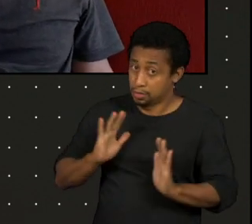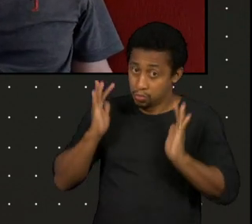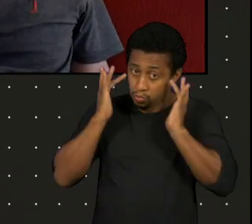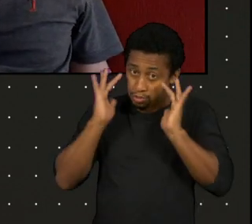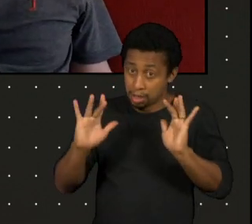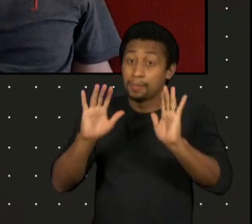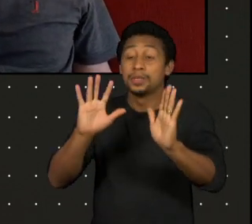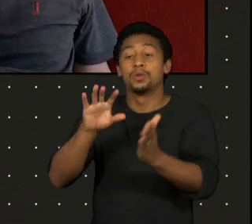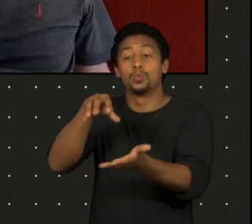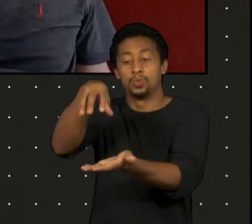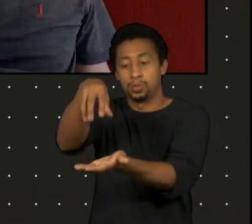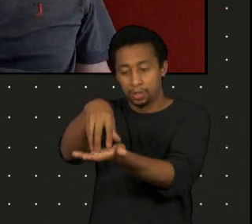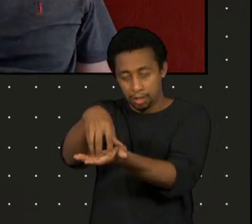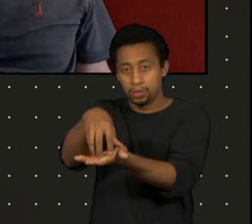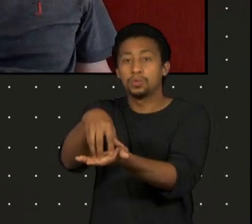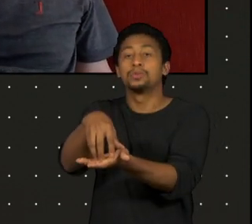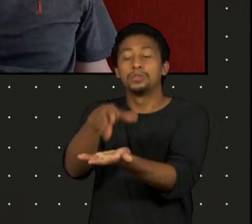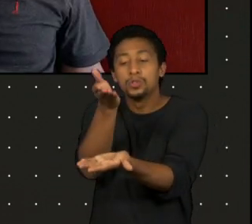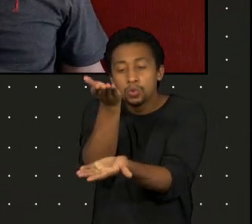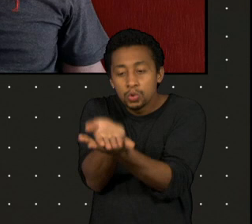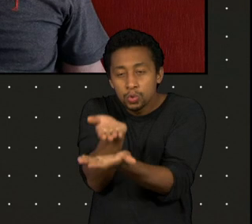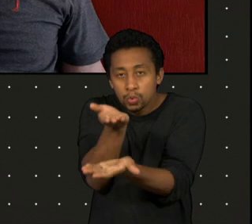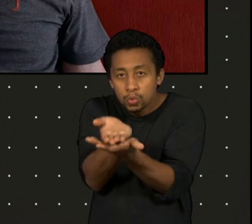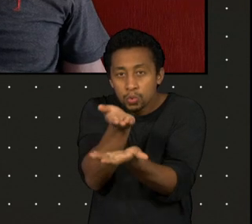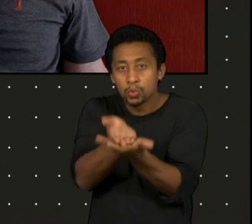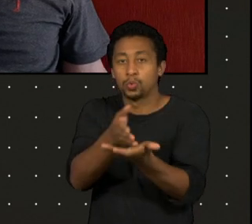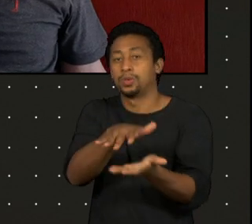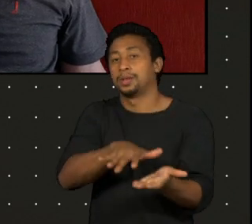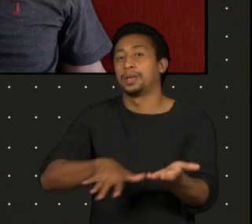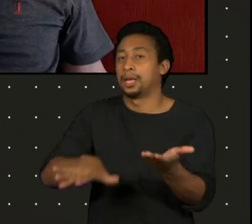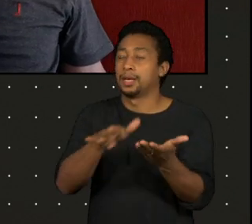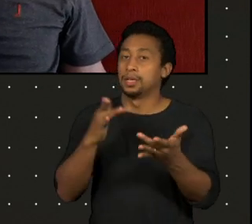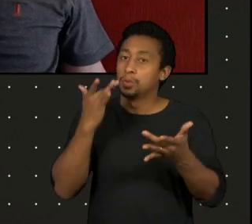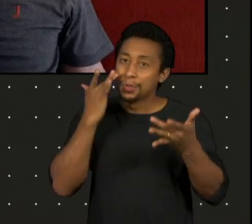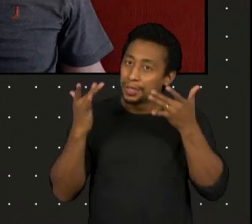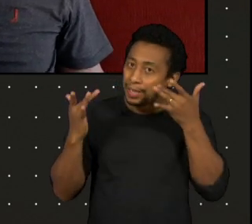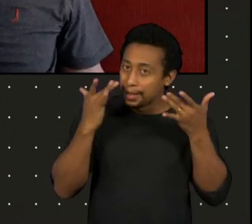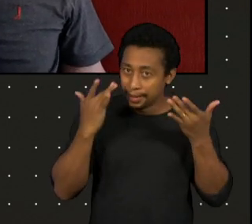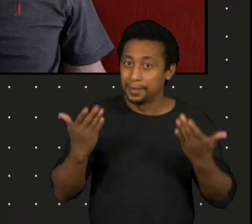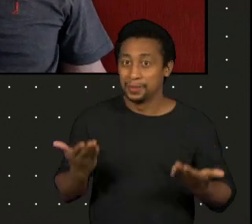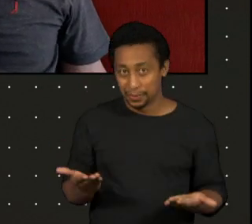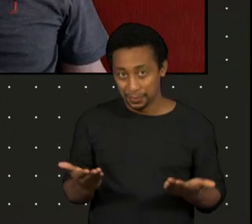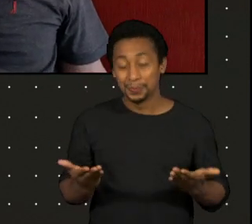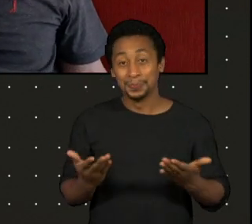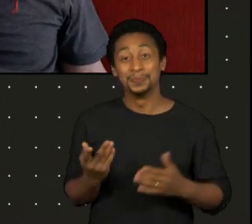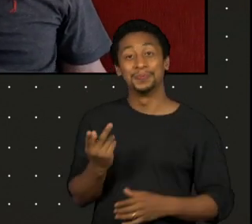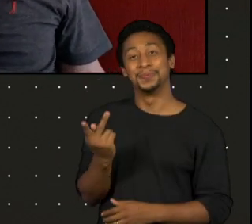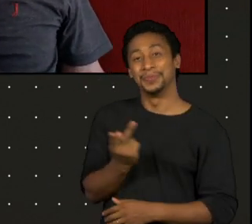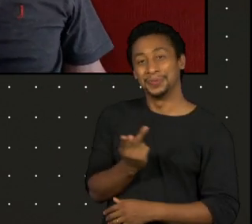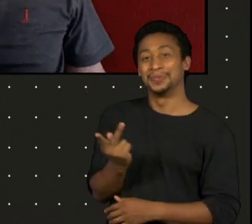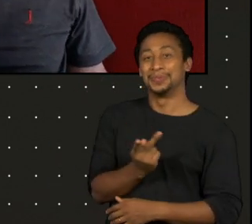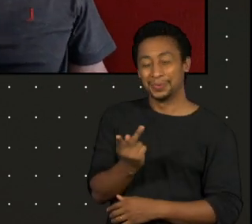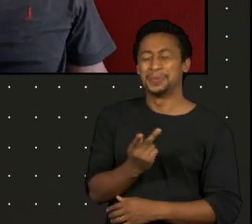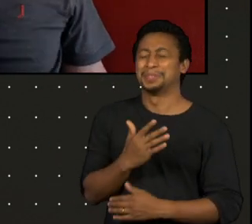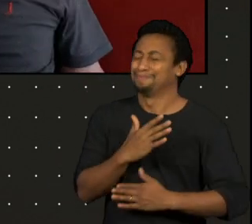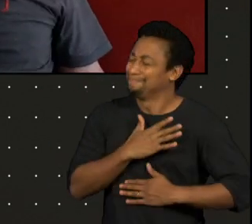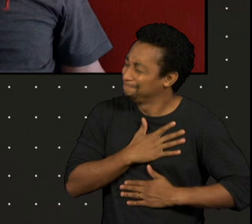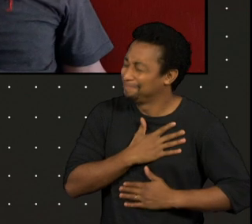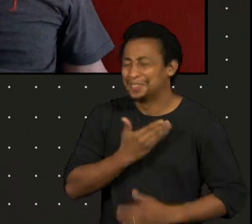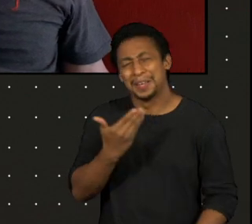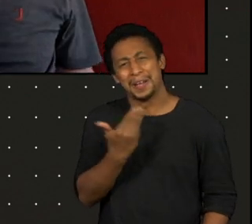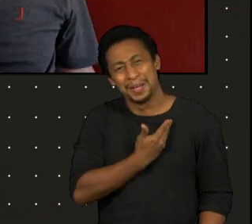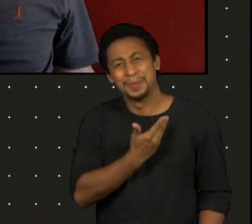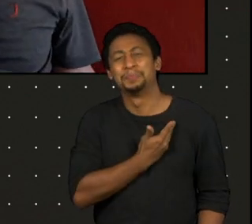de estudos teatrais. Eu e o Celso fomos muito amigos, muito